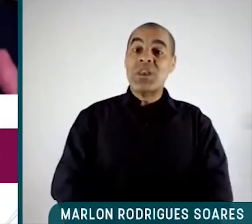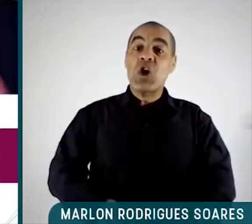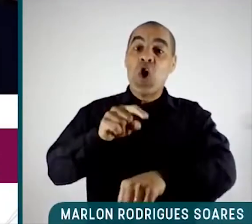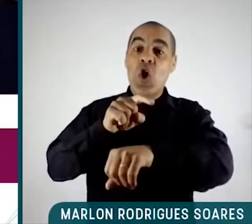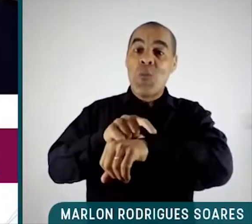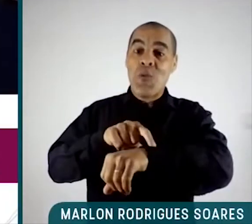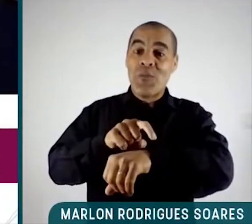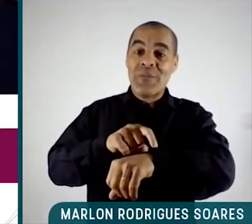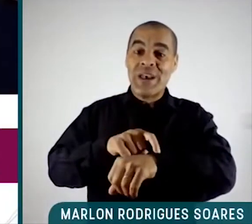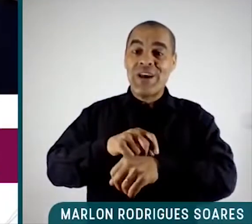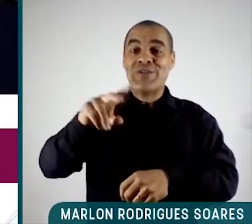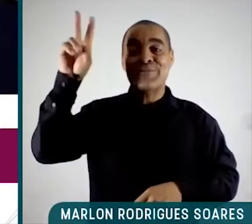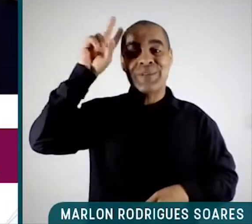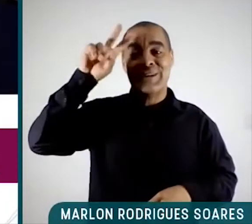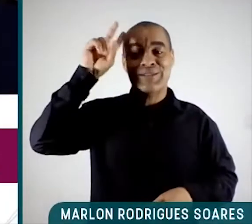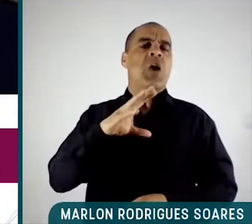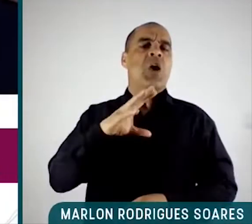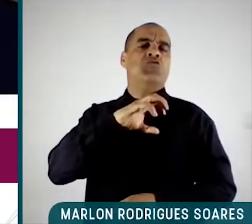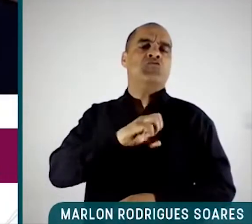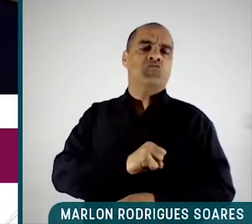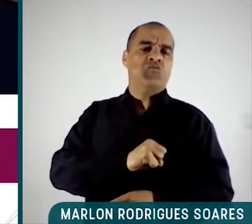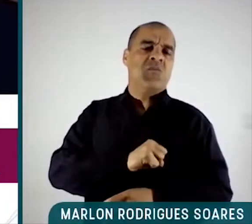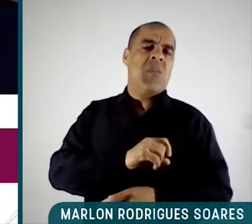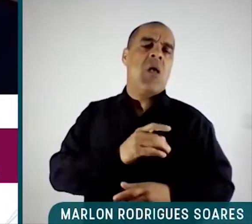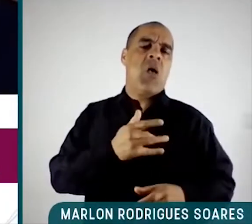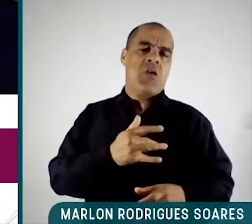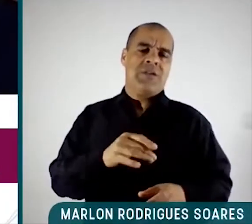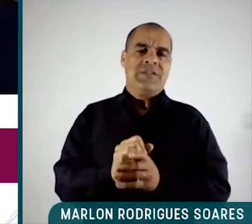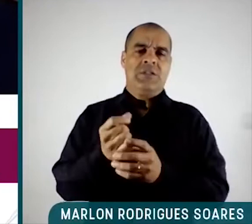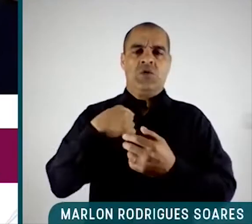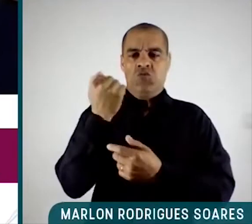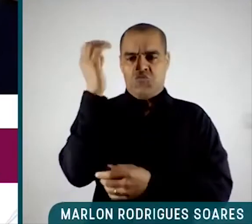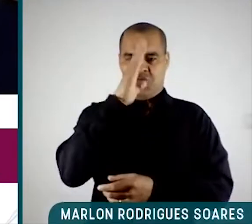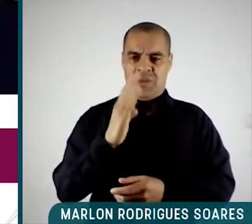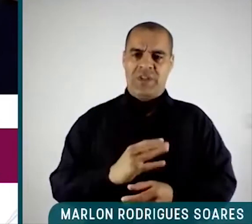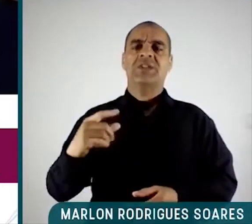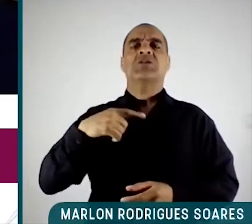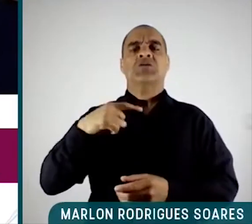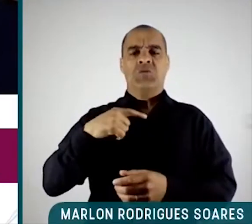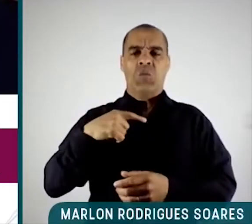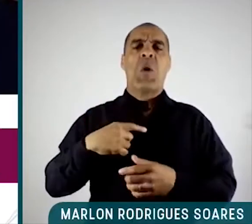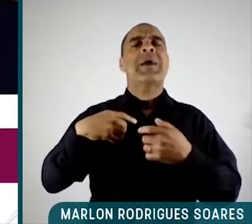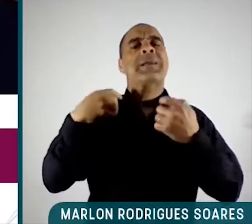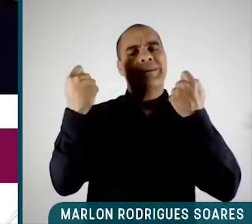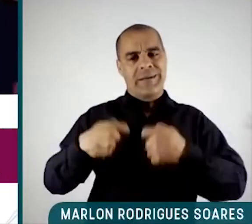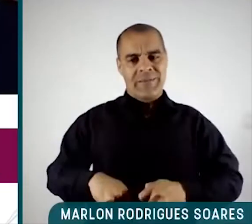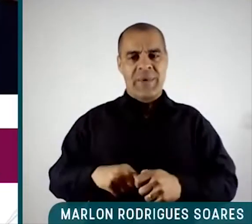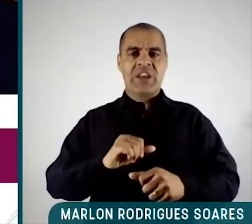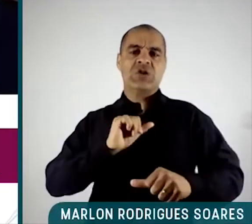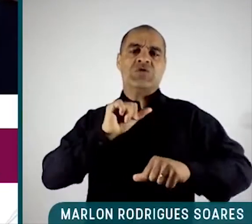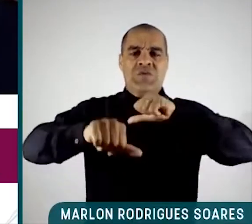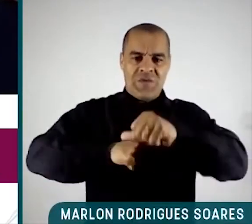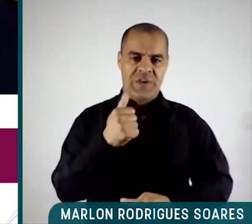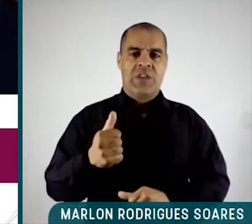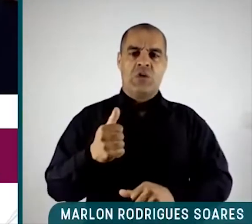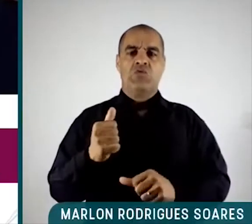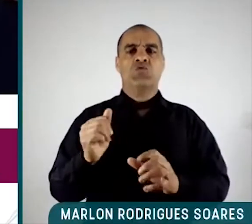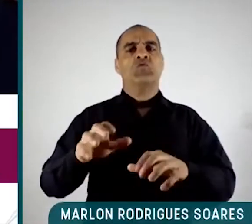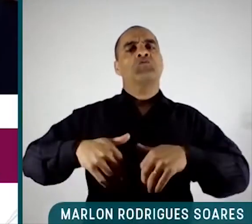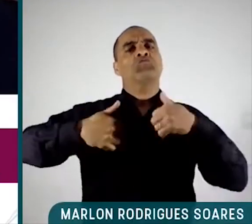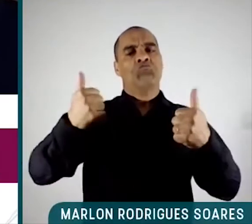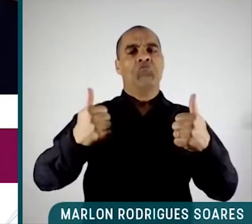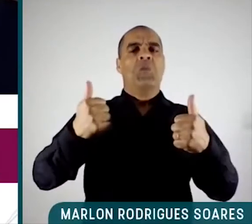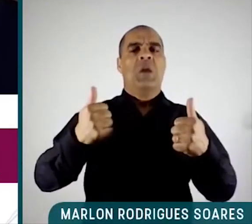cinco, é o que nós estamos vivenciando hoje. O Brasil ainda tem margem para virar o jogo, porque algumas aberrações,